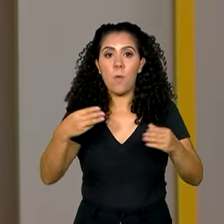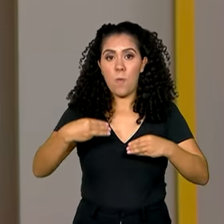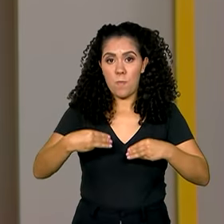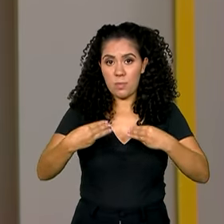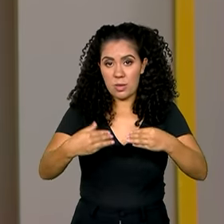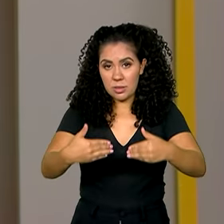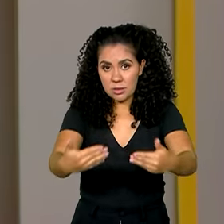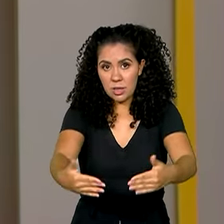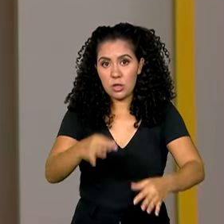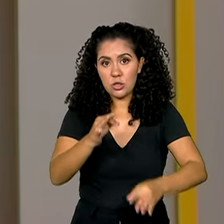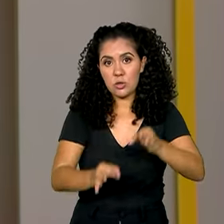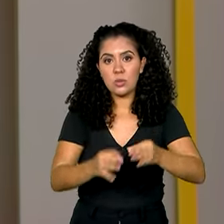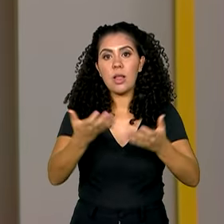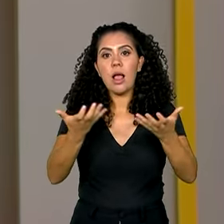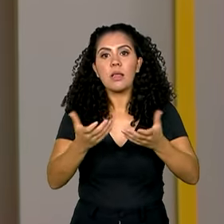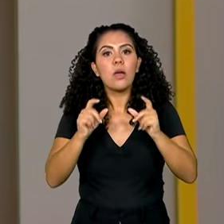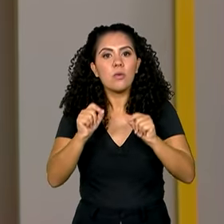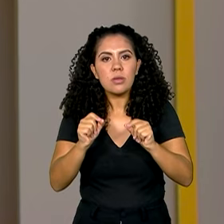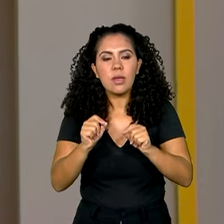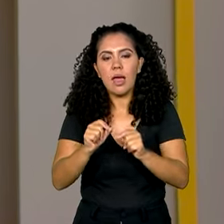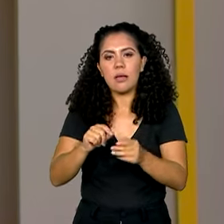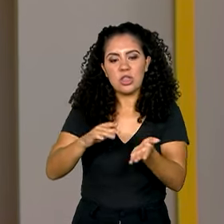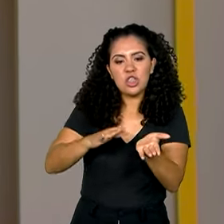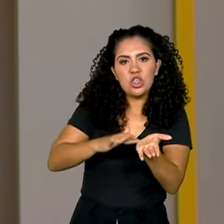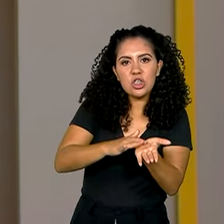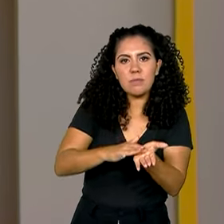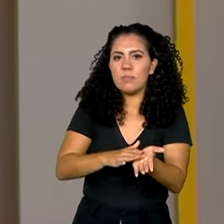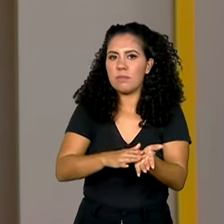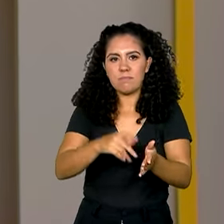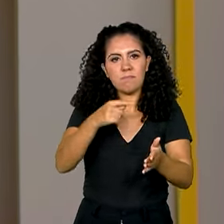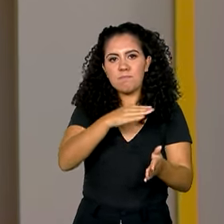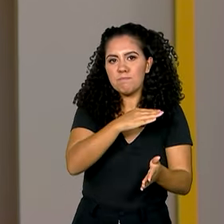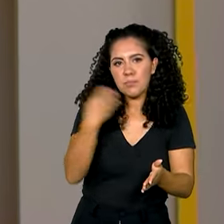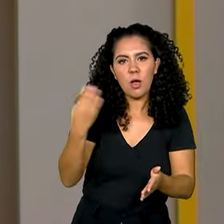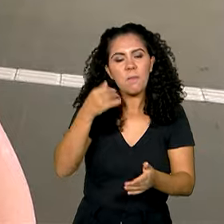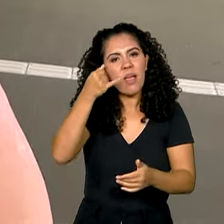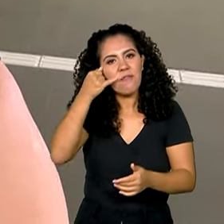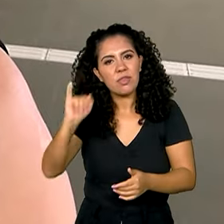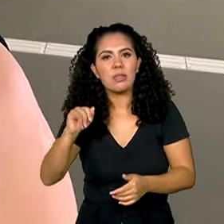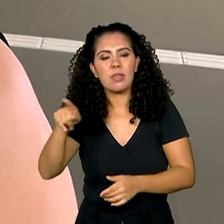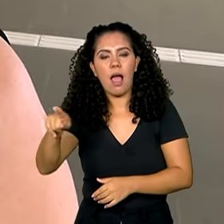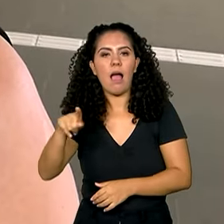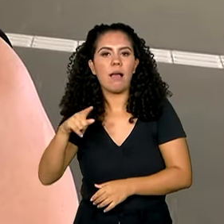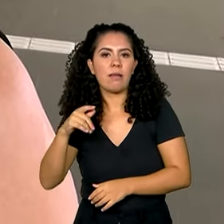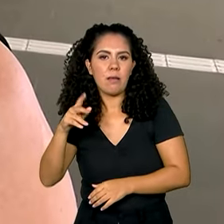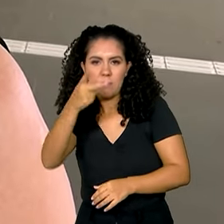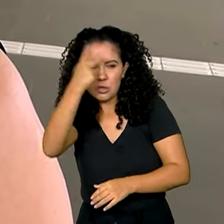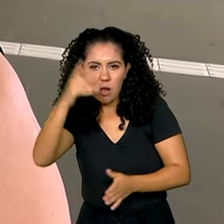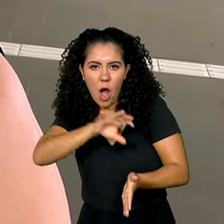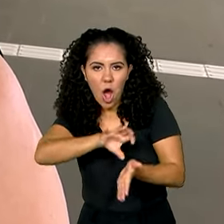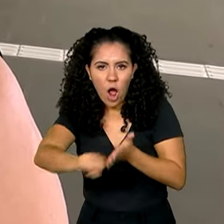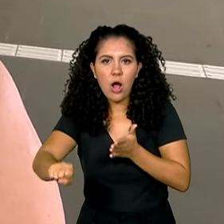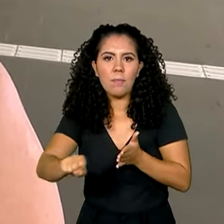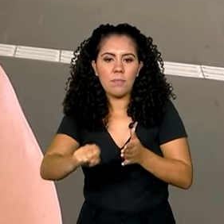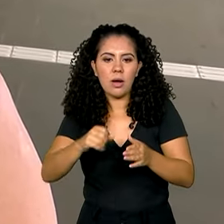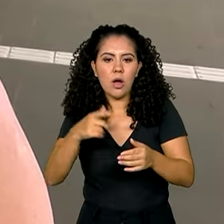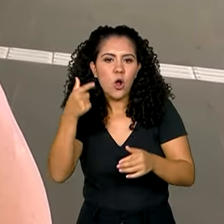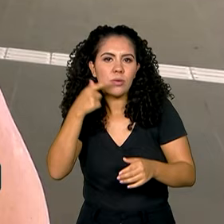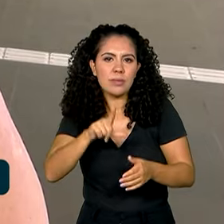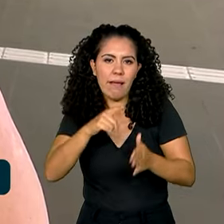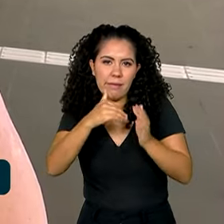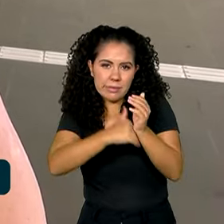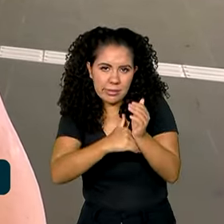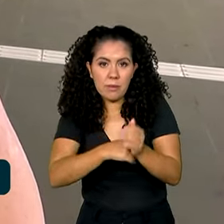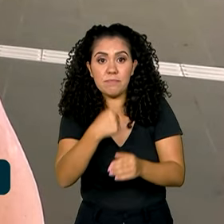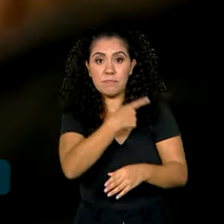chip do celular roubado para impedir que ladrões recuperem senhas. Hintia teve o celular roubado há uns